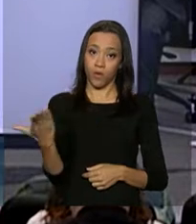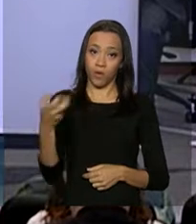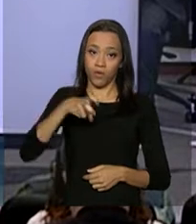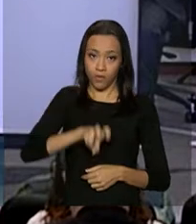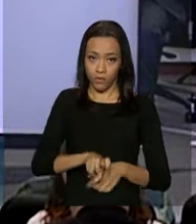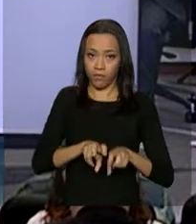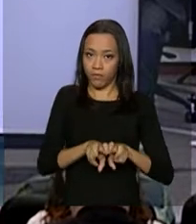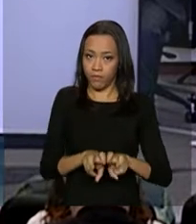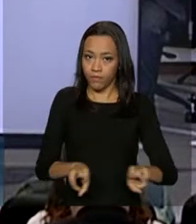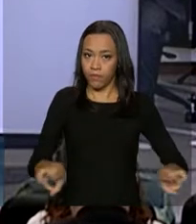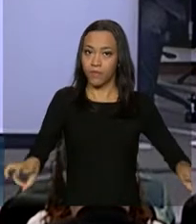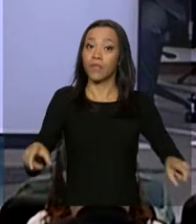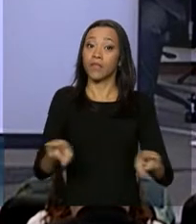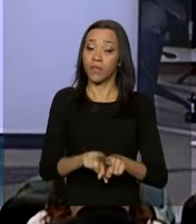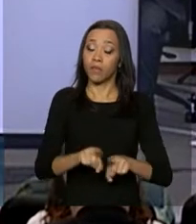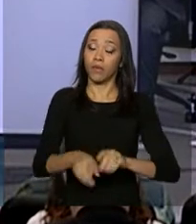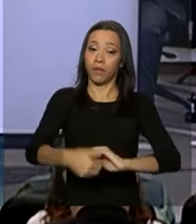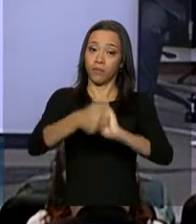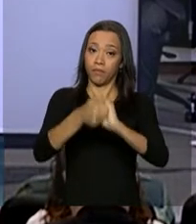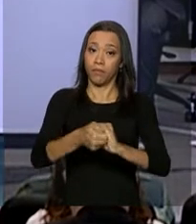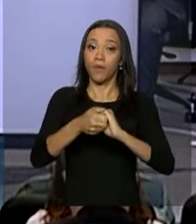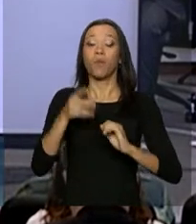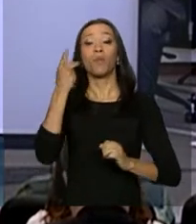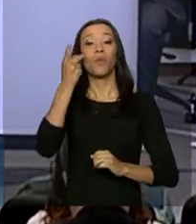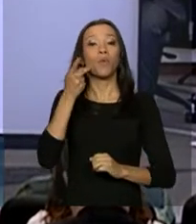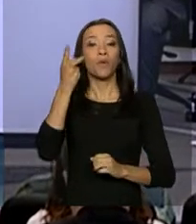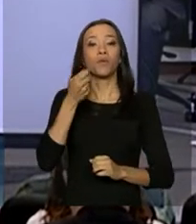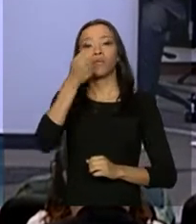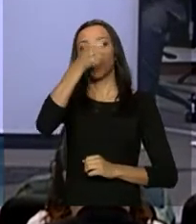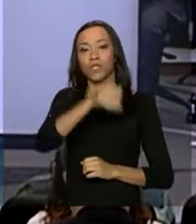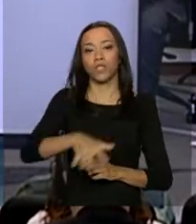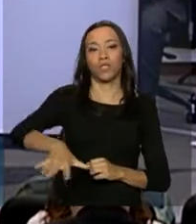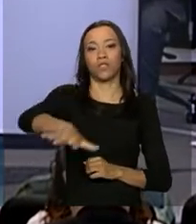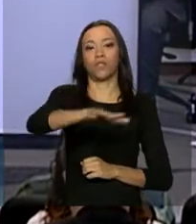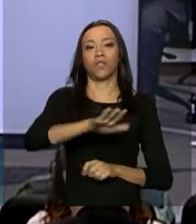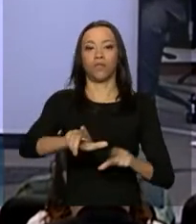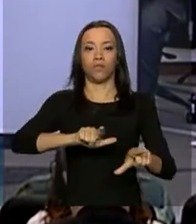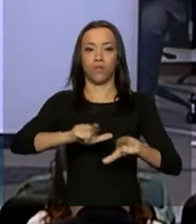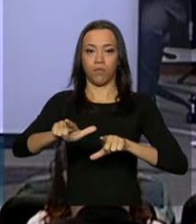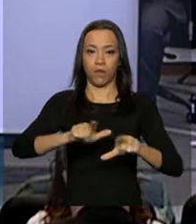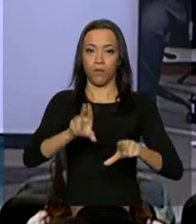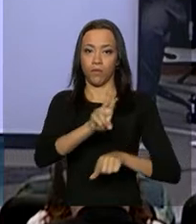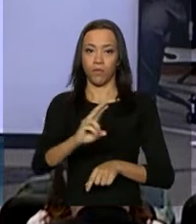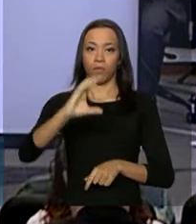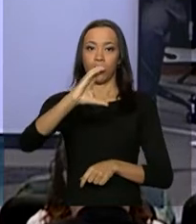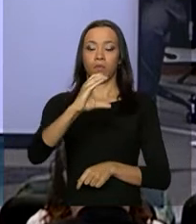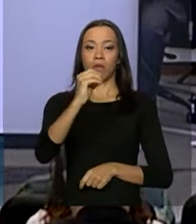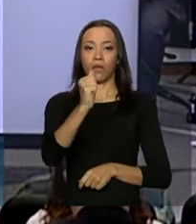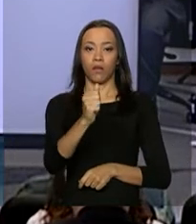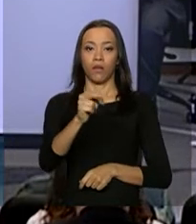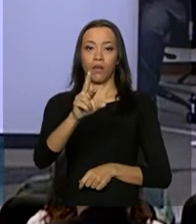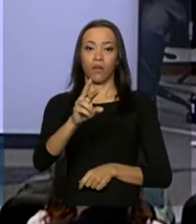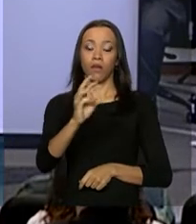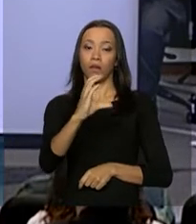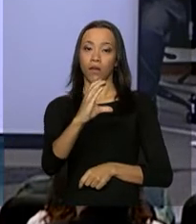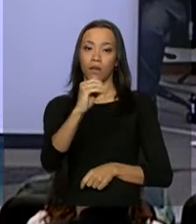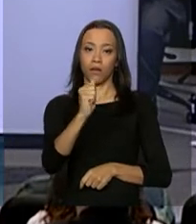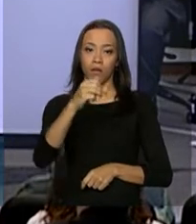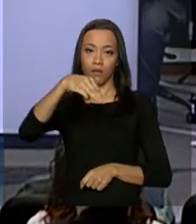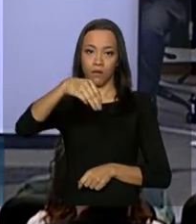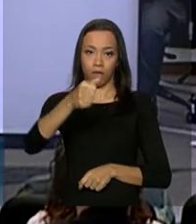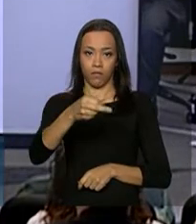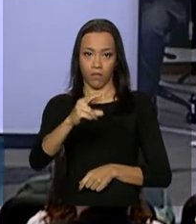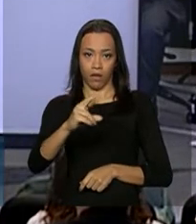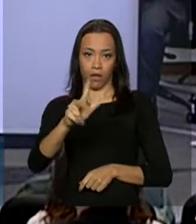Saudar ao procurador geral do trabalho, Camargo, também que nos honra com a sua presença.